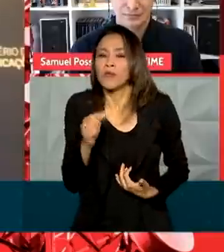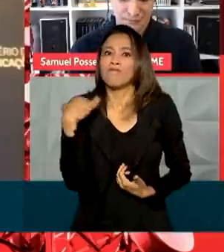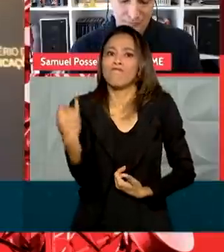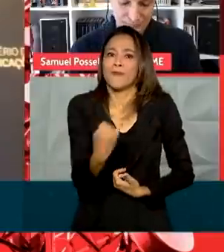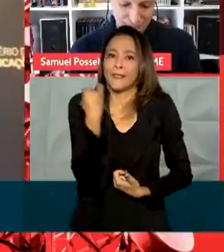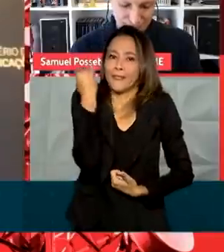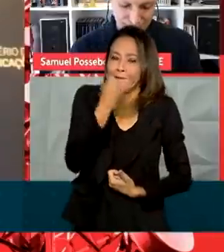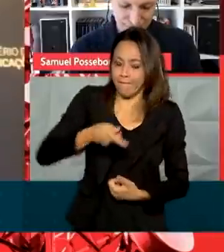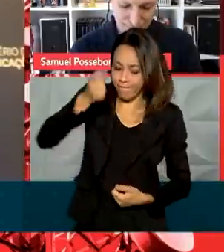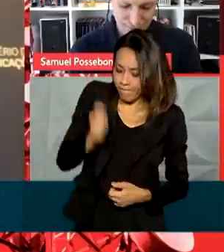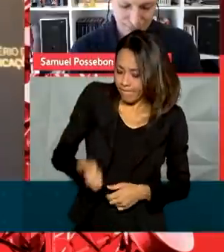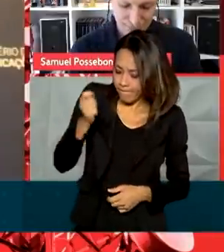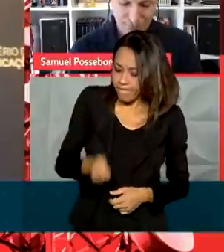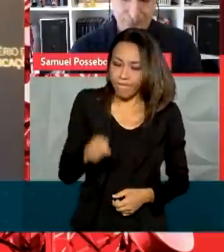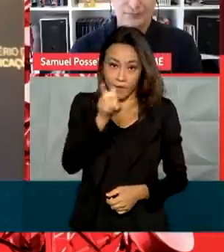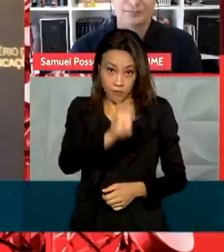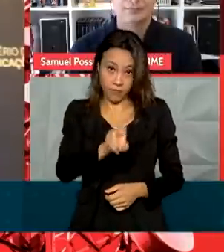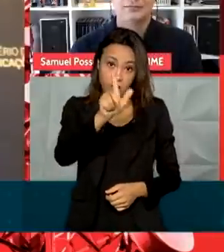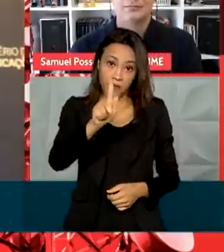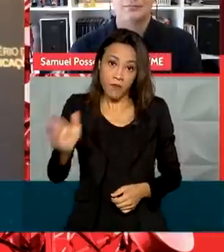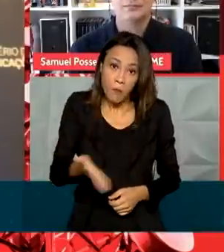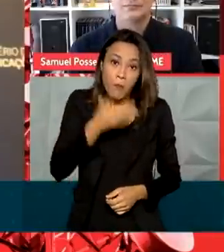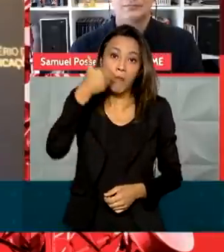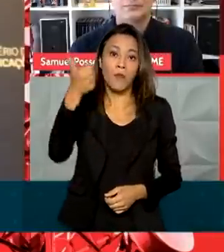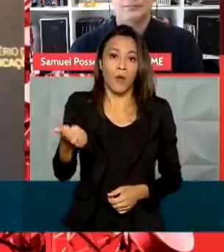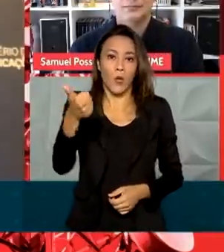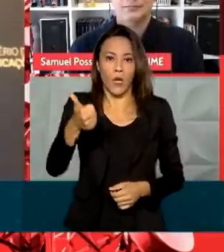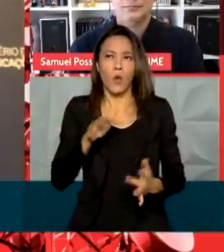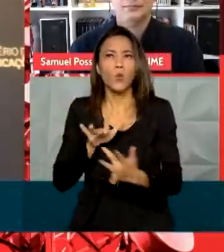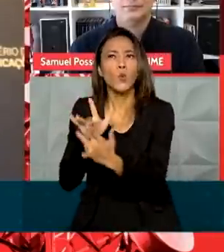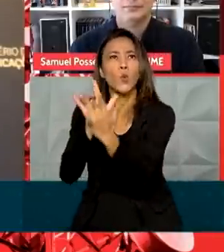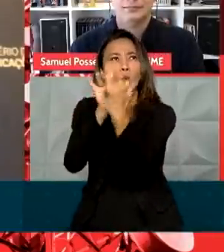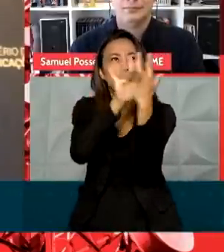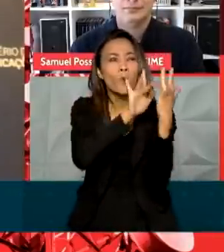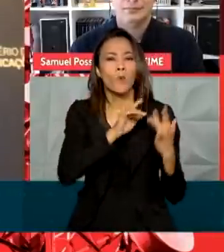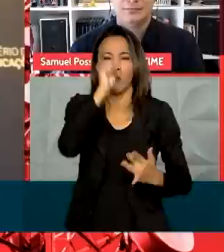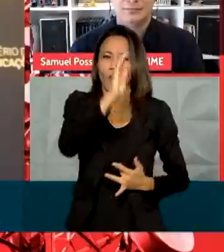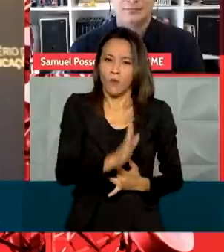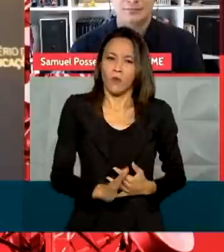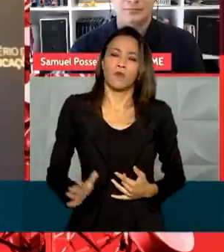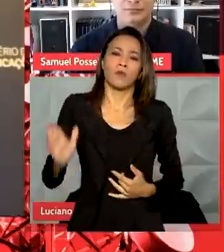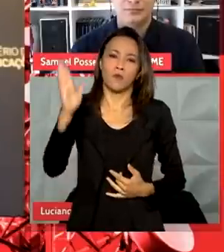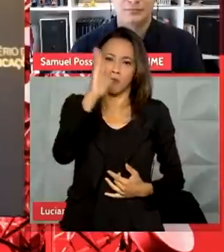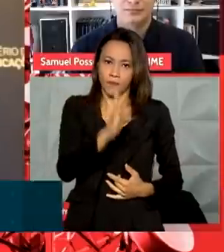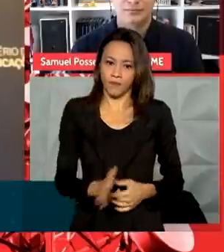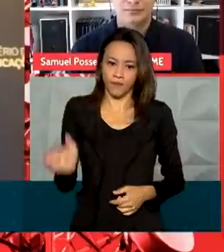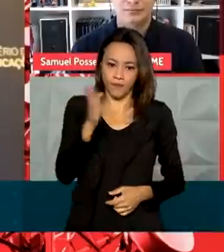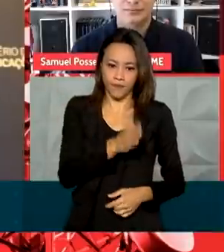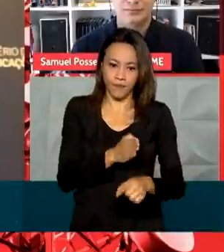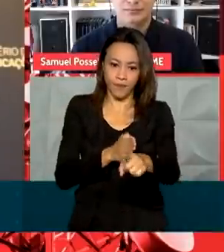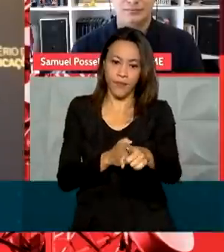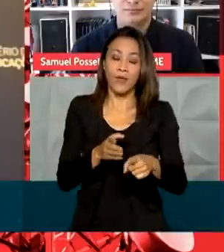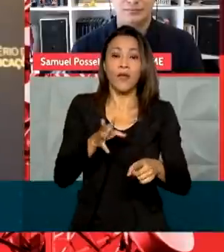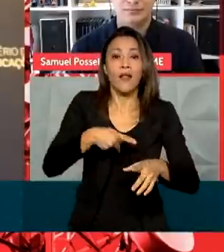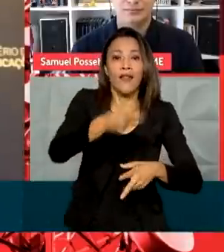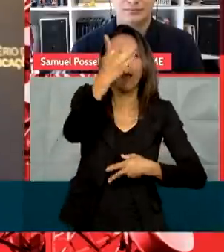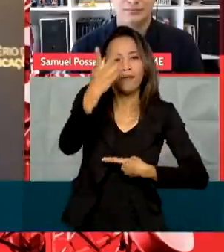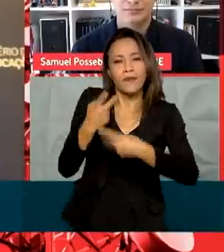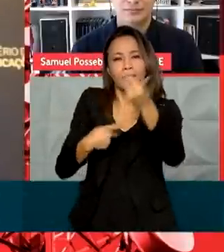leilão do 5G para melhorar a conectividade no país. Acabar com o deserto digital, levando internet,